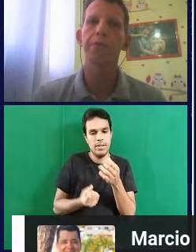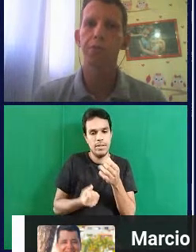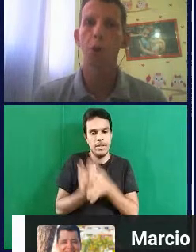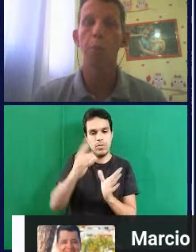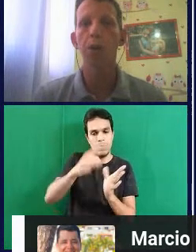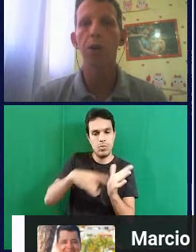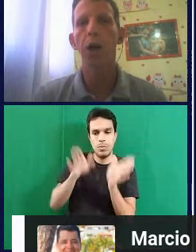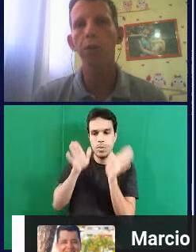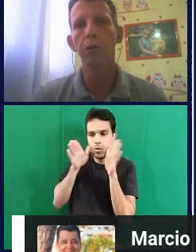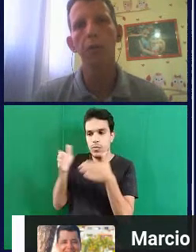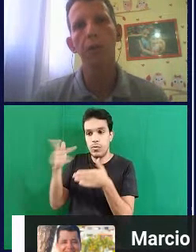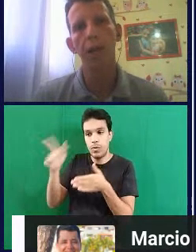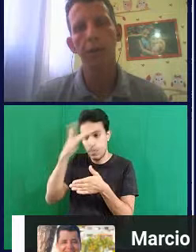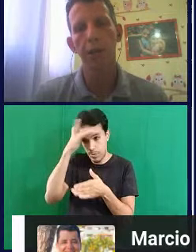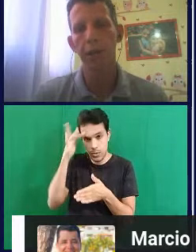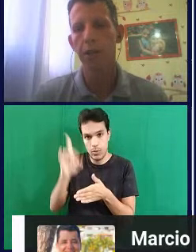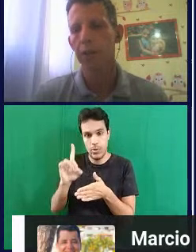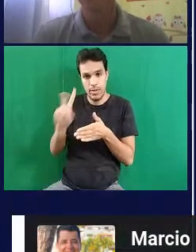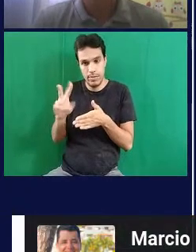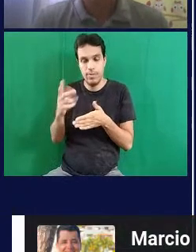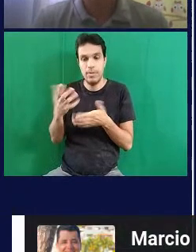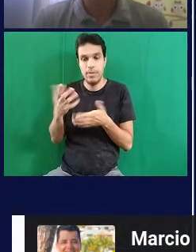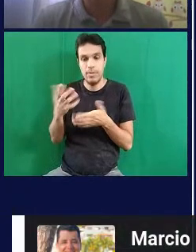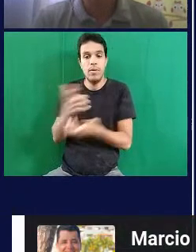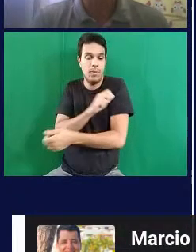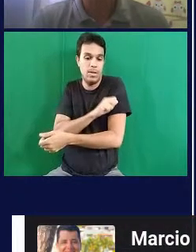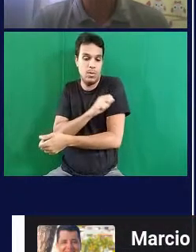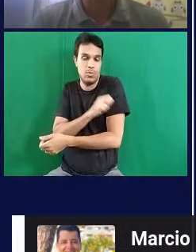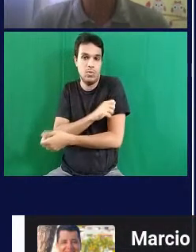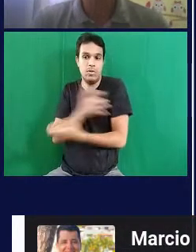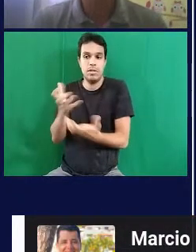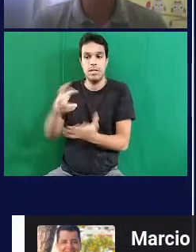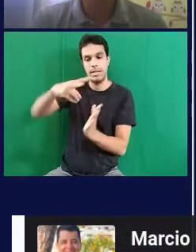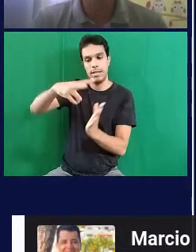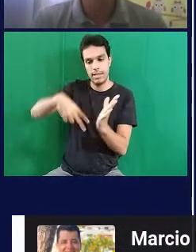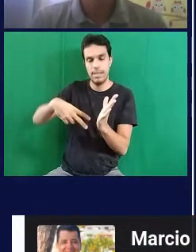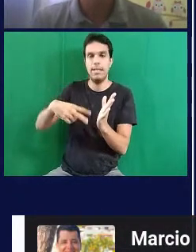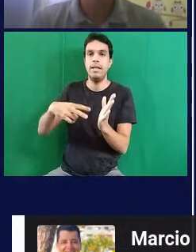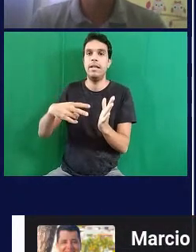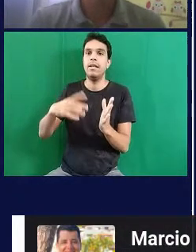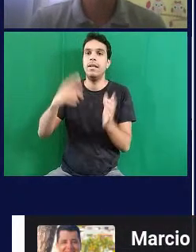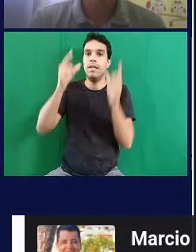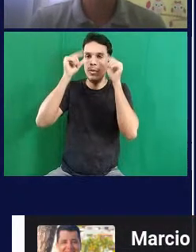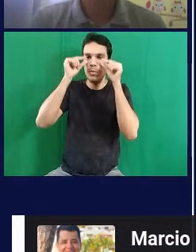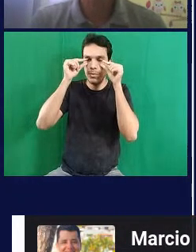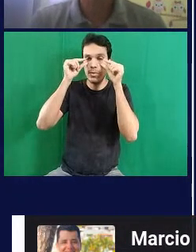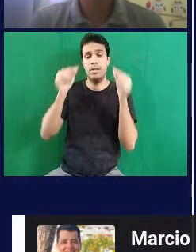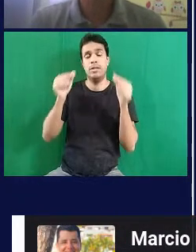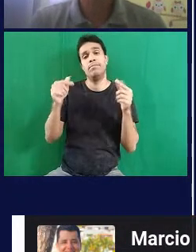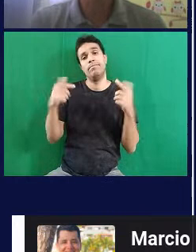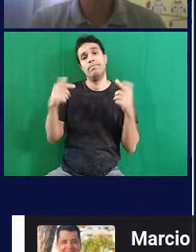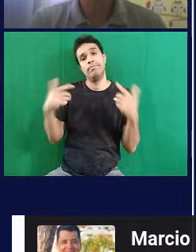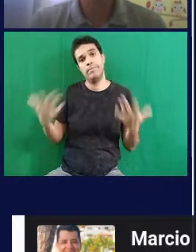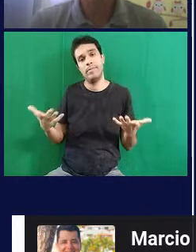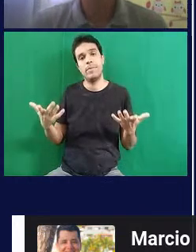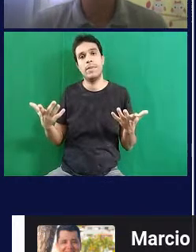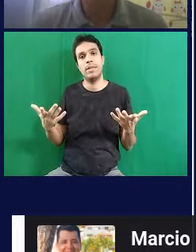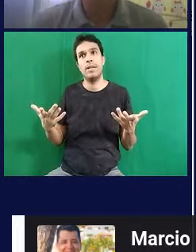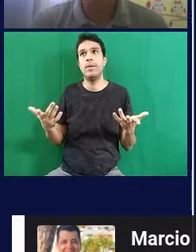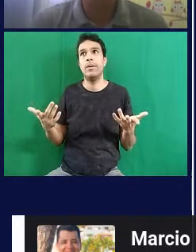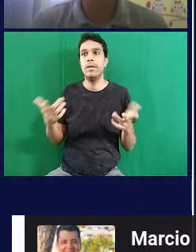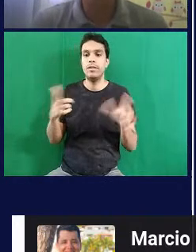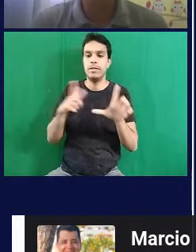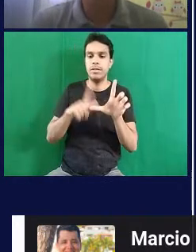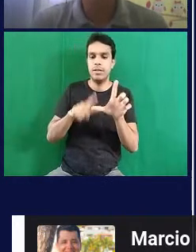com deficiência visual, para um aluno que eu quero que ele faça a leitura, ele é baixa visão, então, a questão de tamanho,